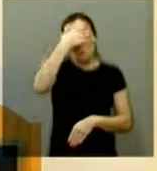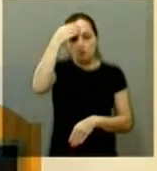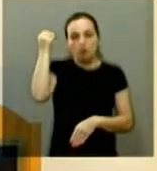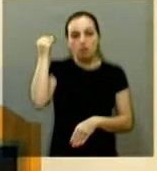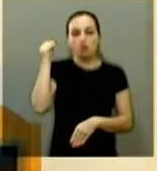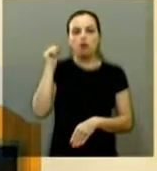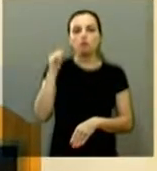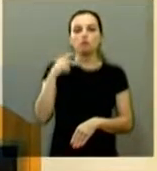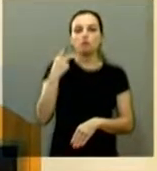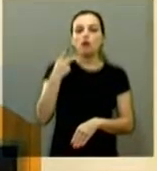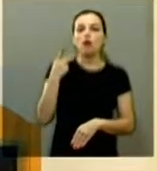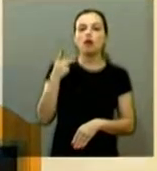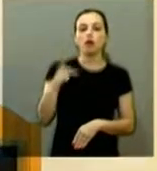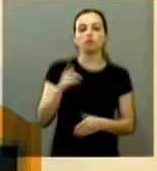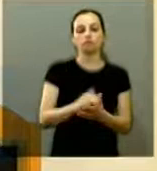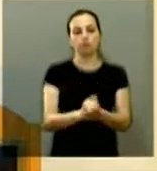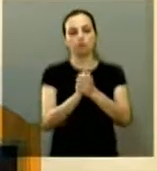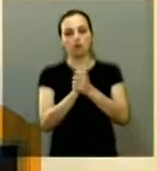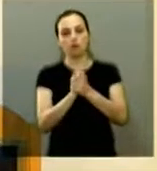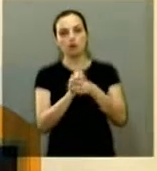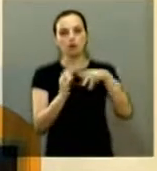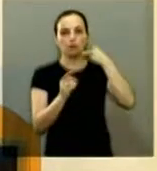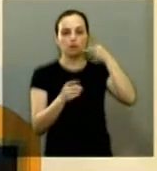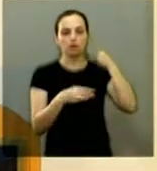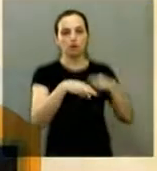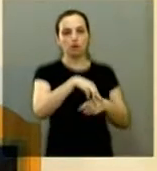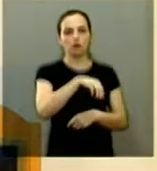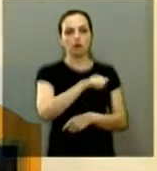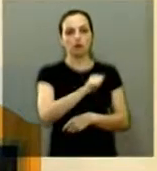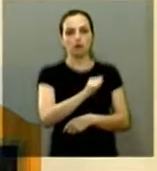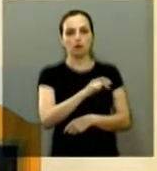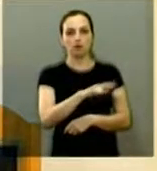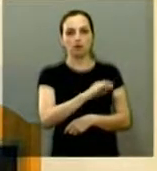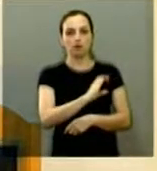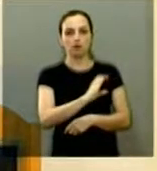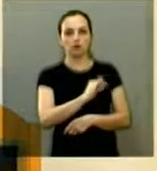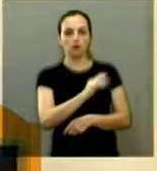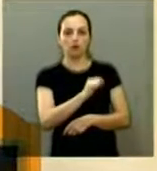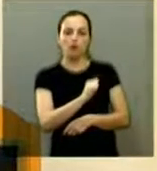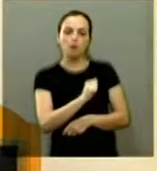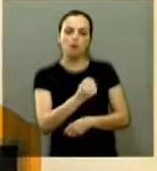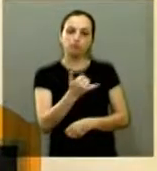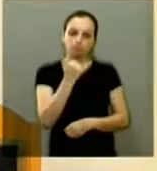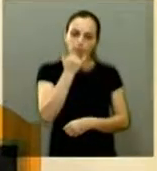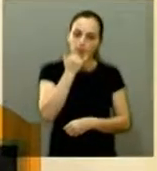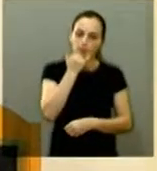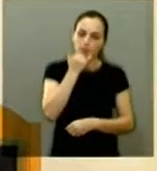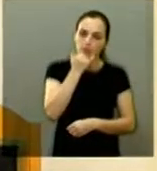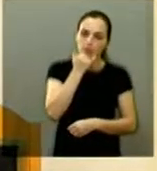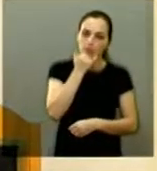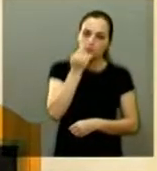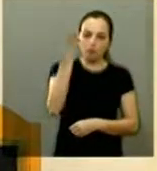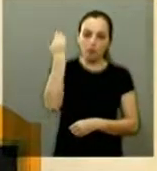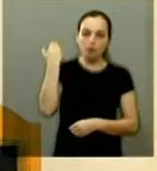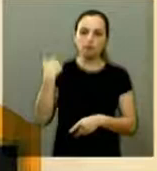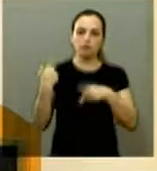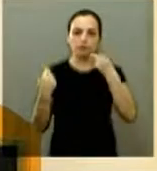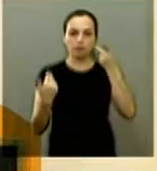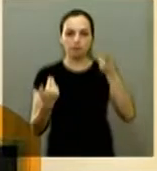momento parabenizar a vereadora Marcia Lia pela sua eleição peço desculpas de não ter-la citado